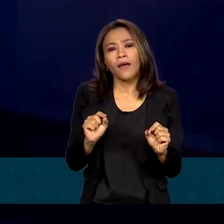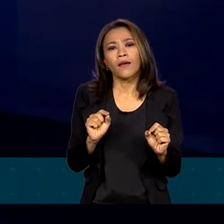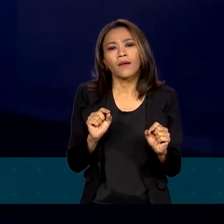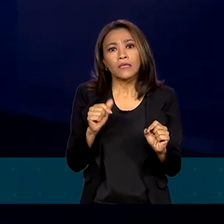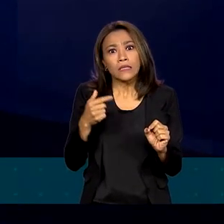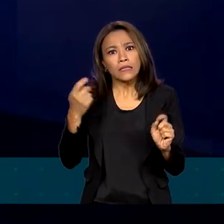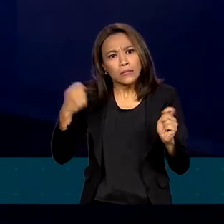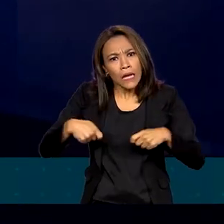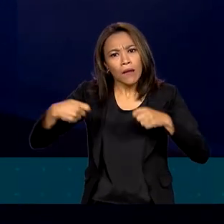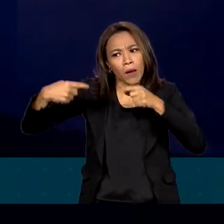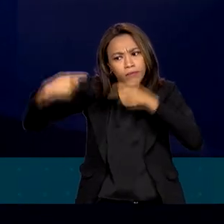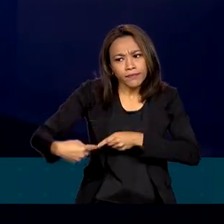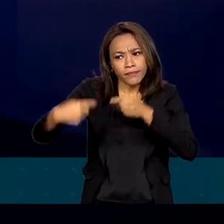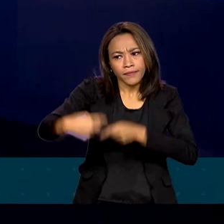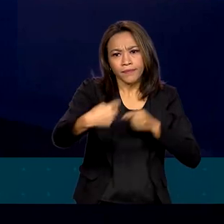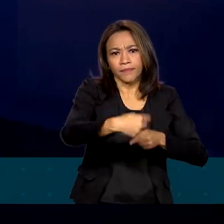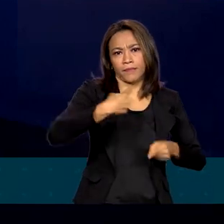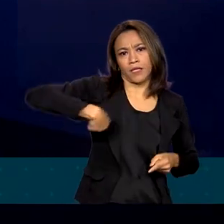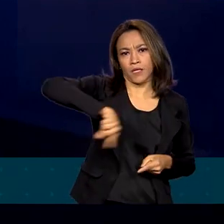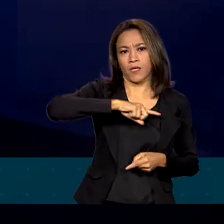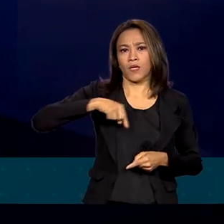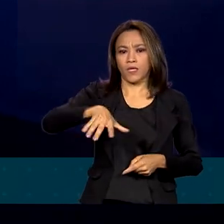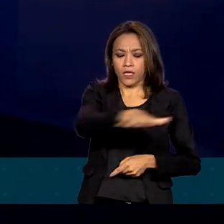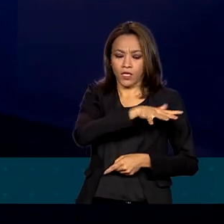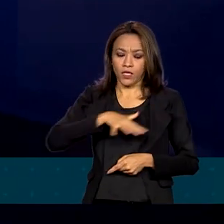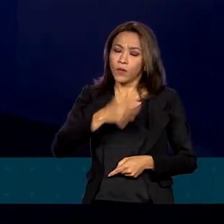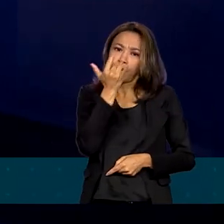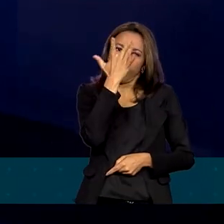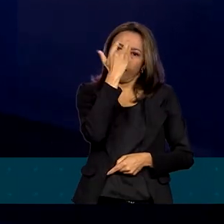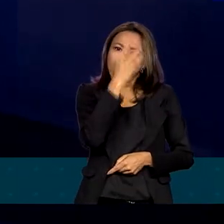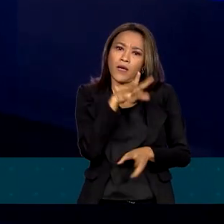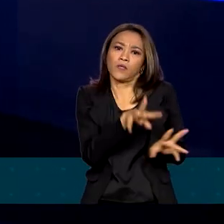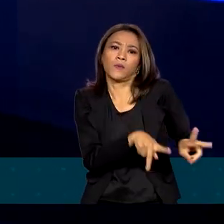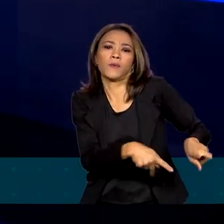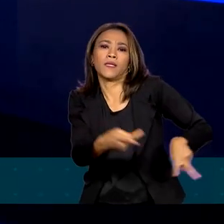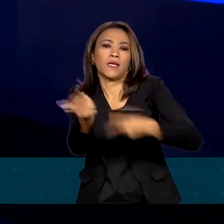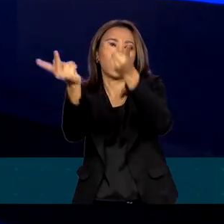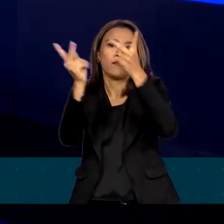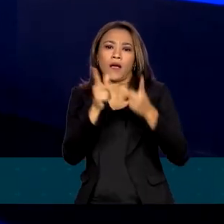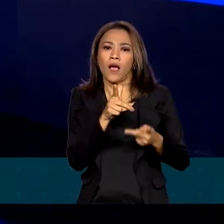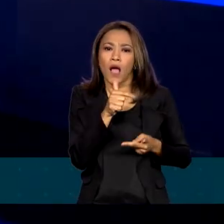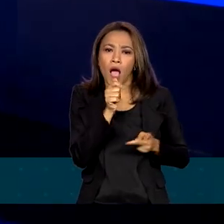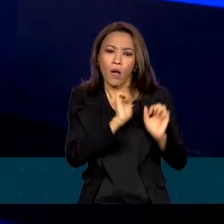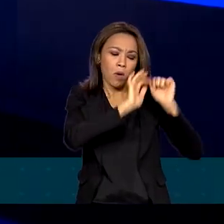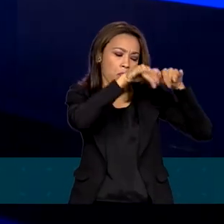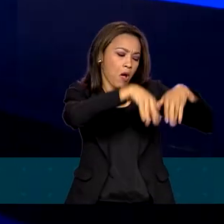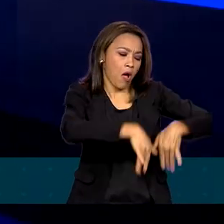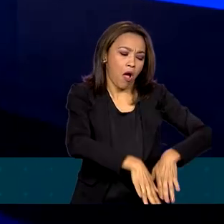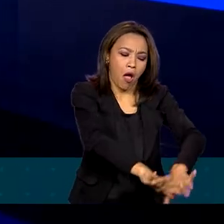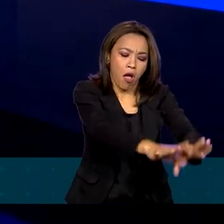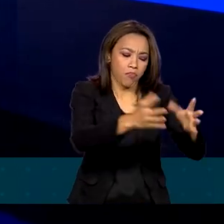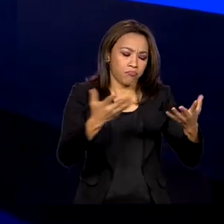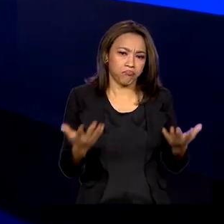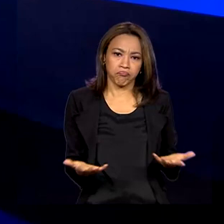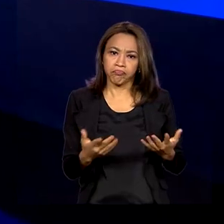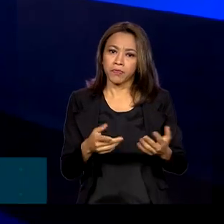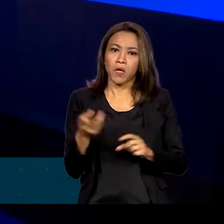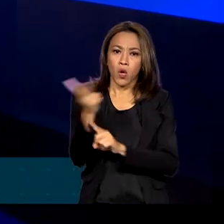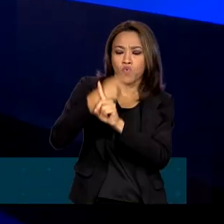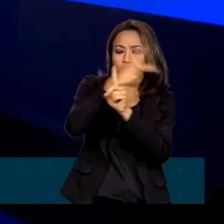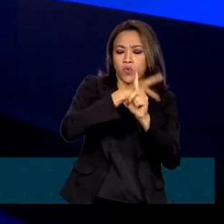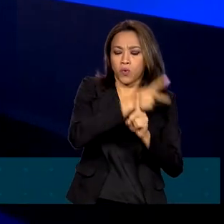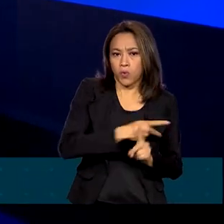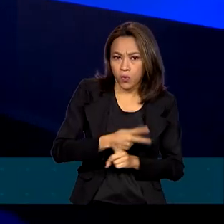competitiva da nossa região. Ela não é facilmente transportável. Você não transporta energia eólica